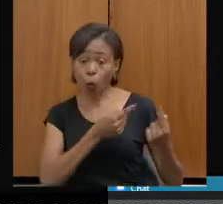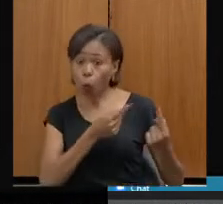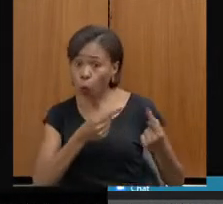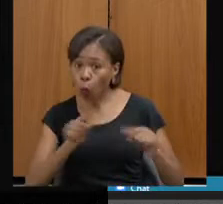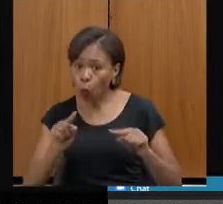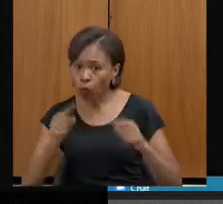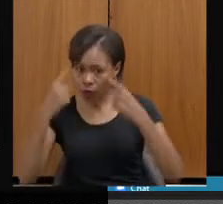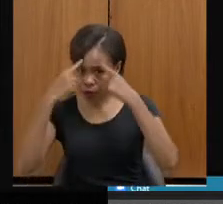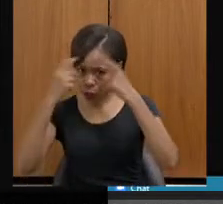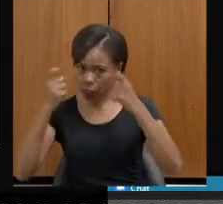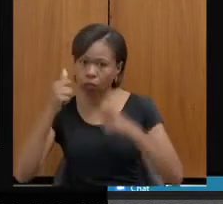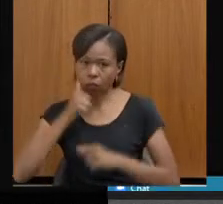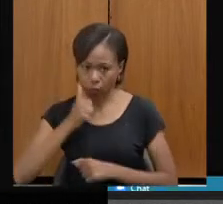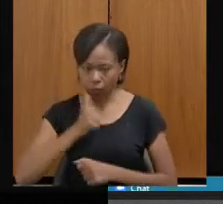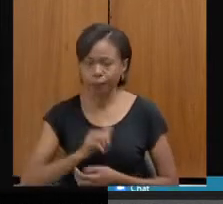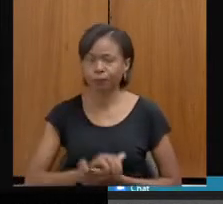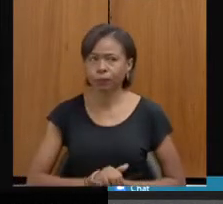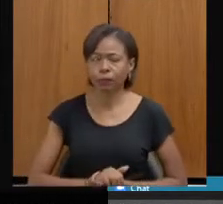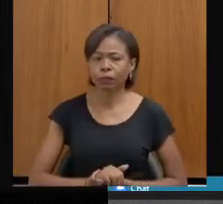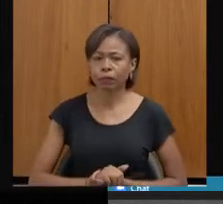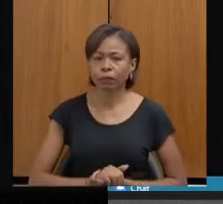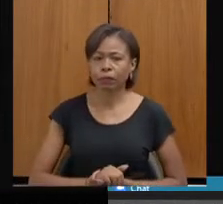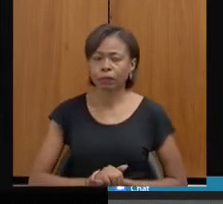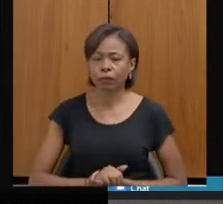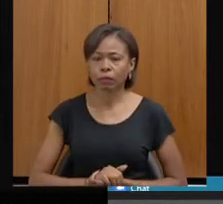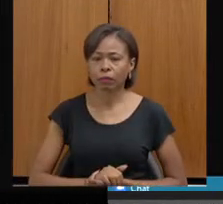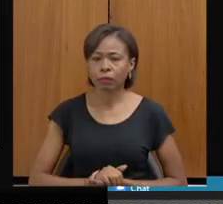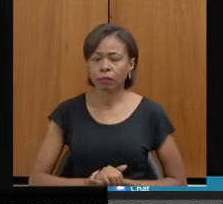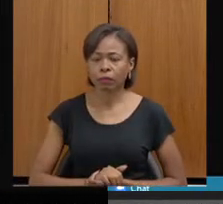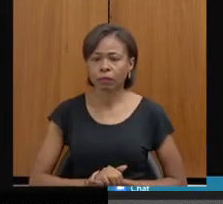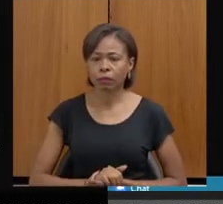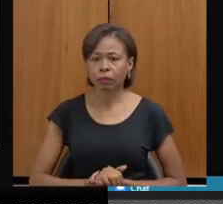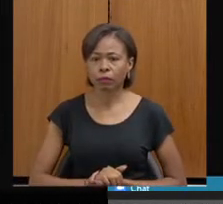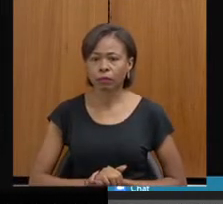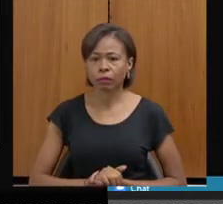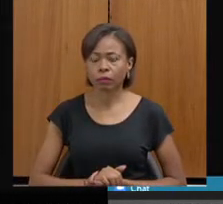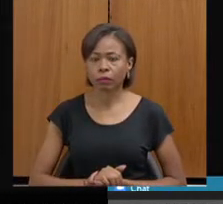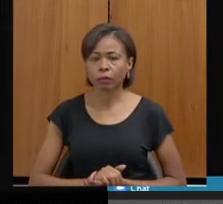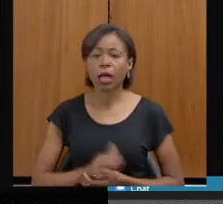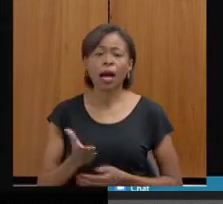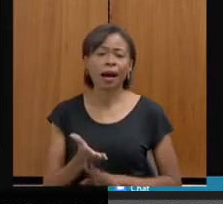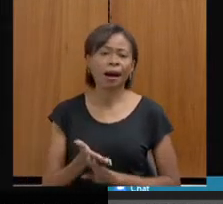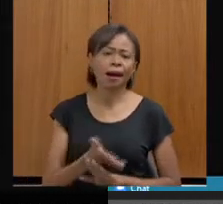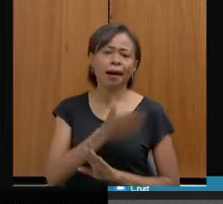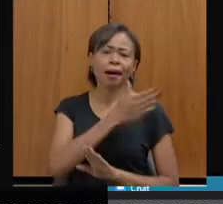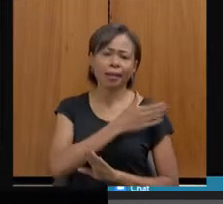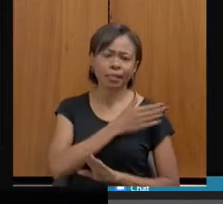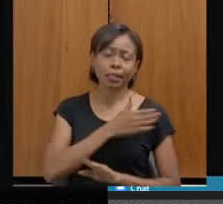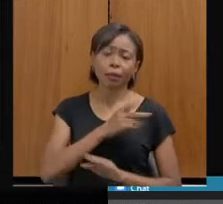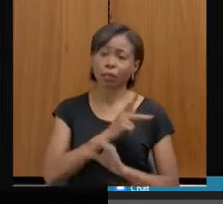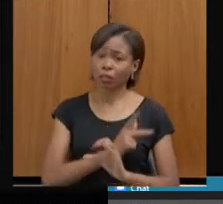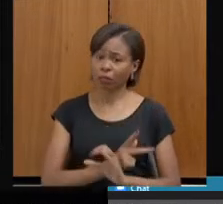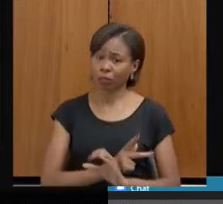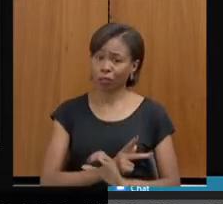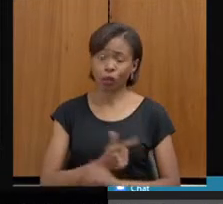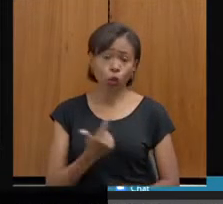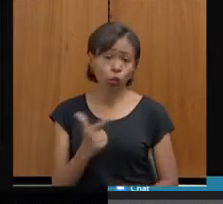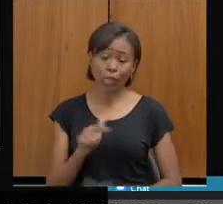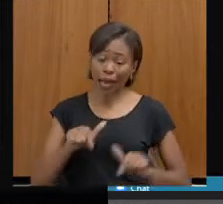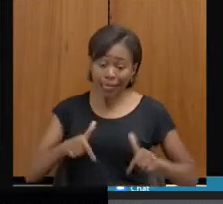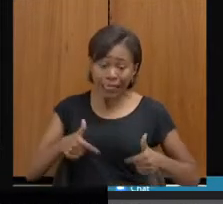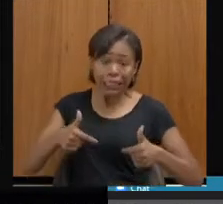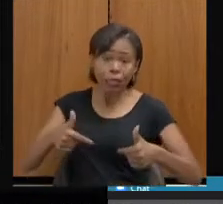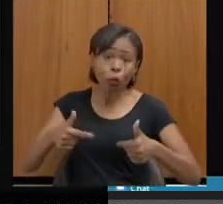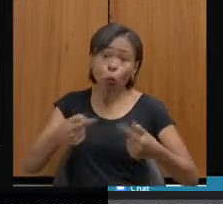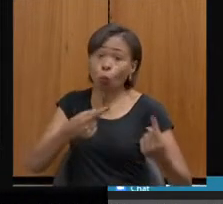mulher, que foi também que antes dessa gestão a Polícia Civil não tinha uma ação no PPAG que era de enfrentamento à violência